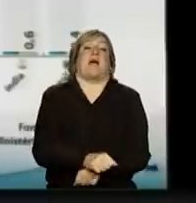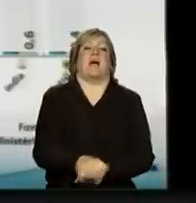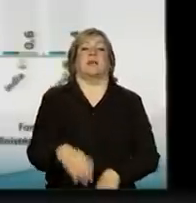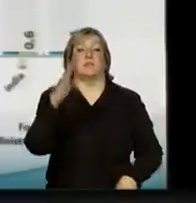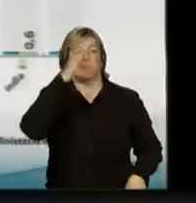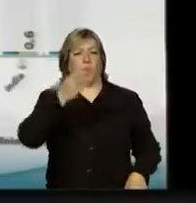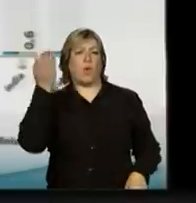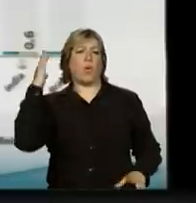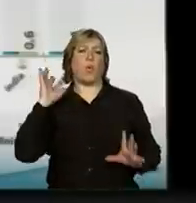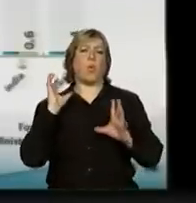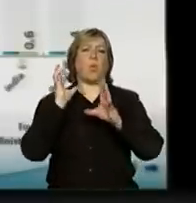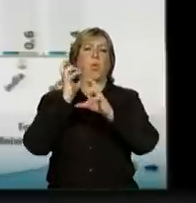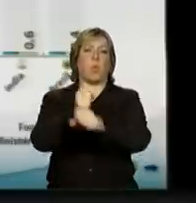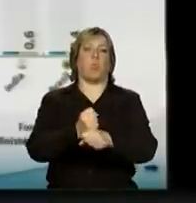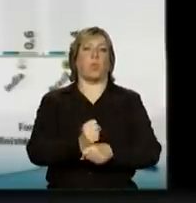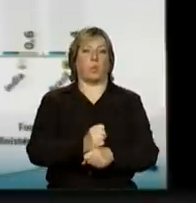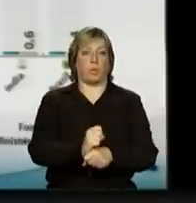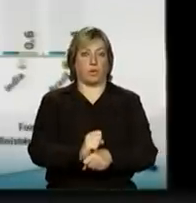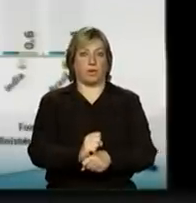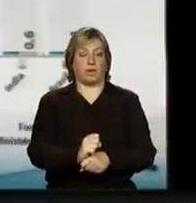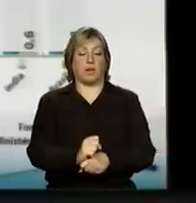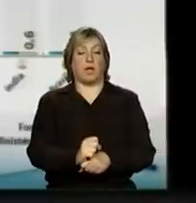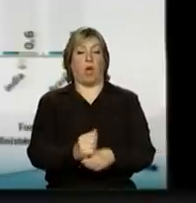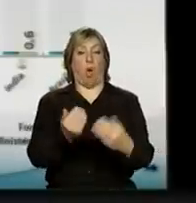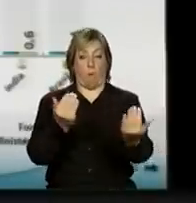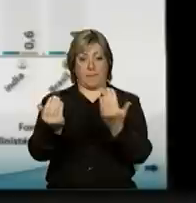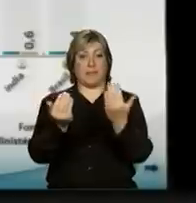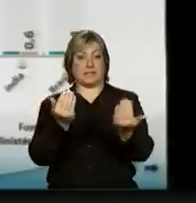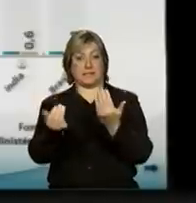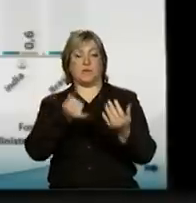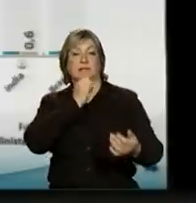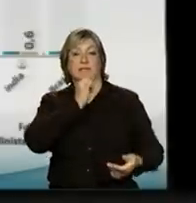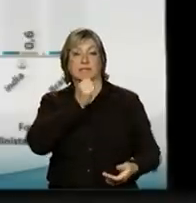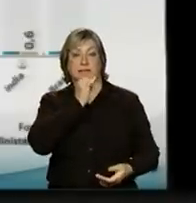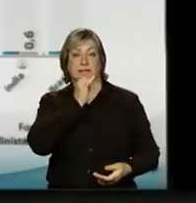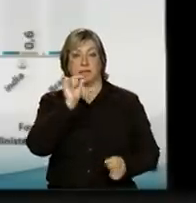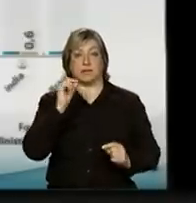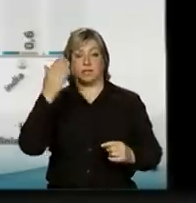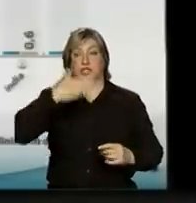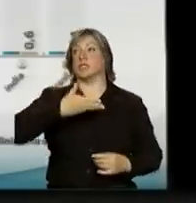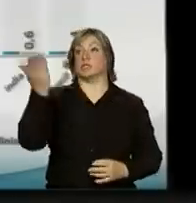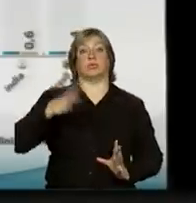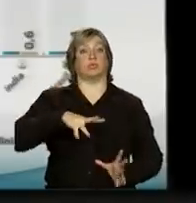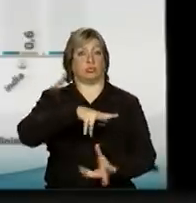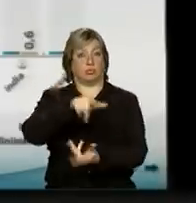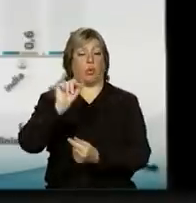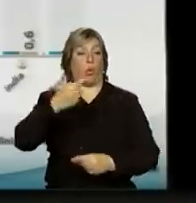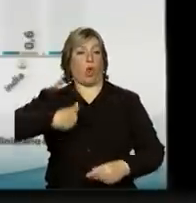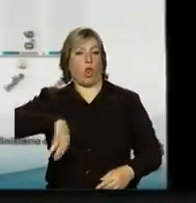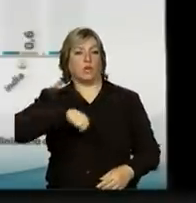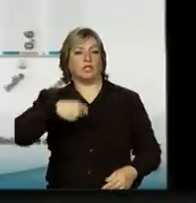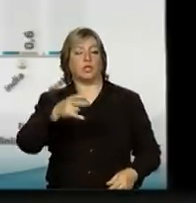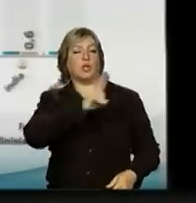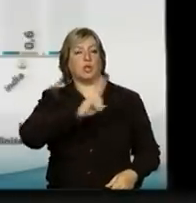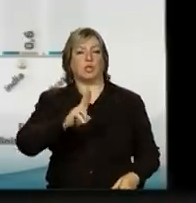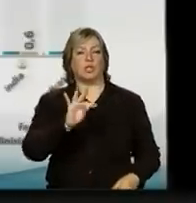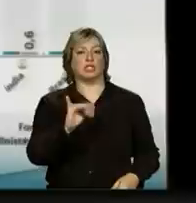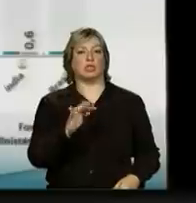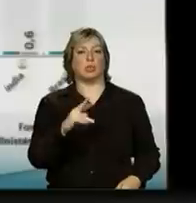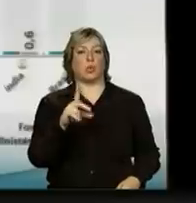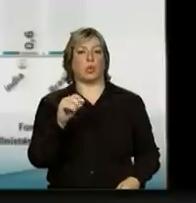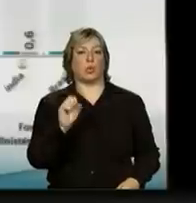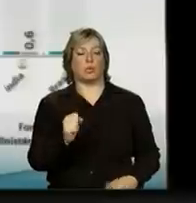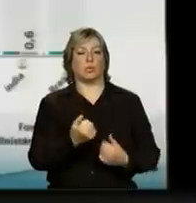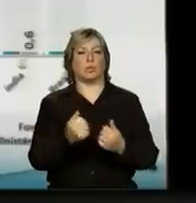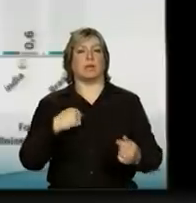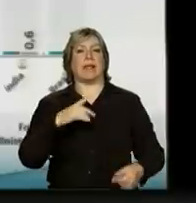ao longo de todos esses anos. Numa comparação internacional, o que nós chamamos de títulos corporativos